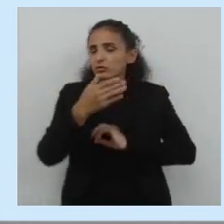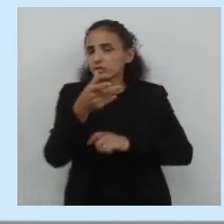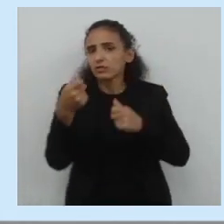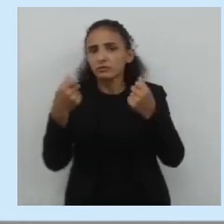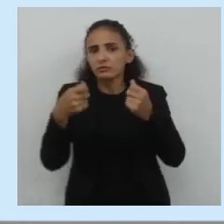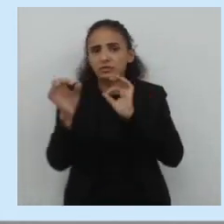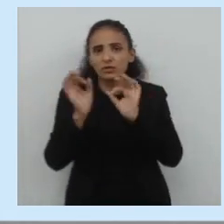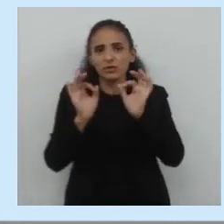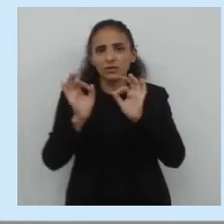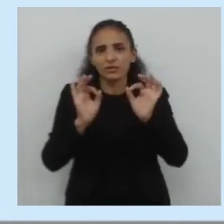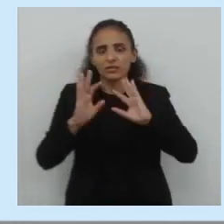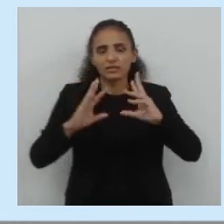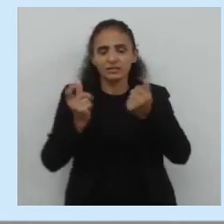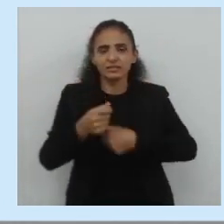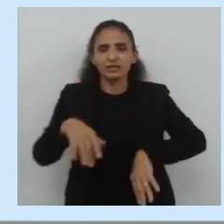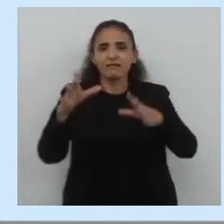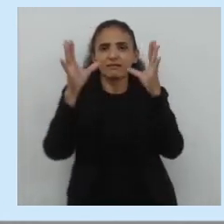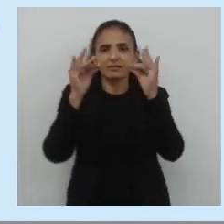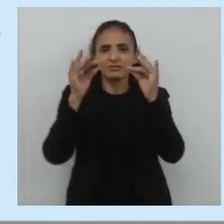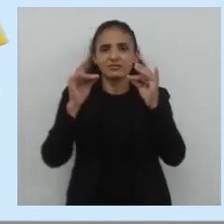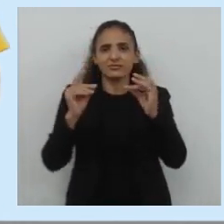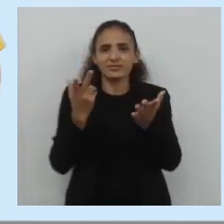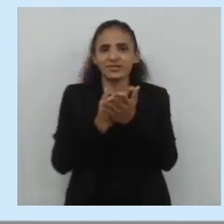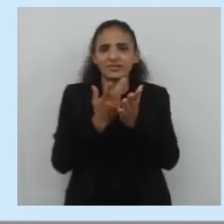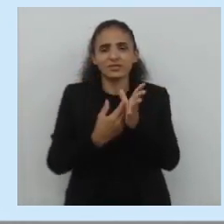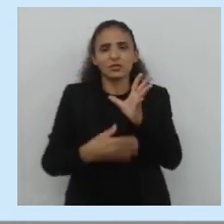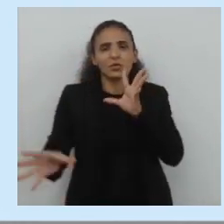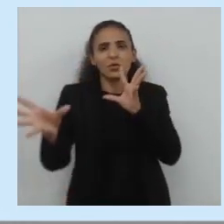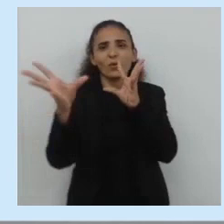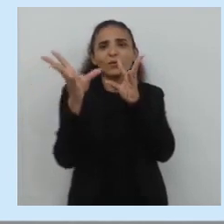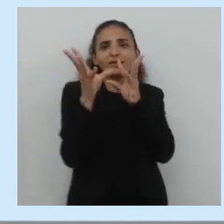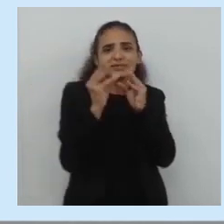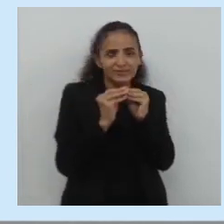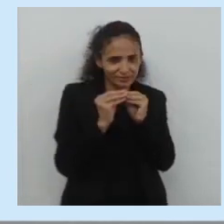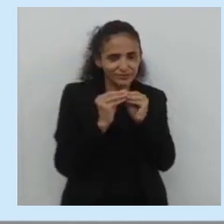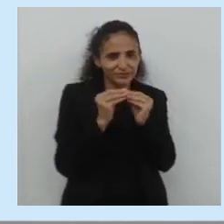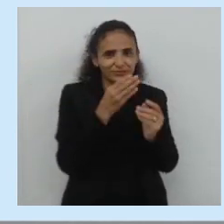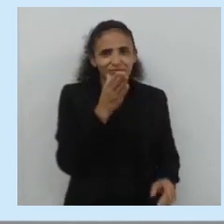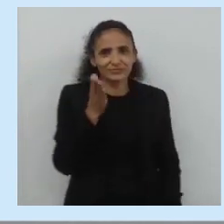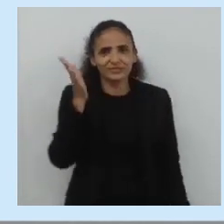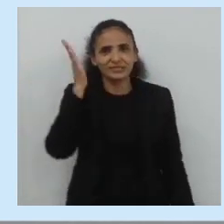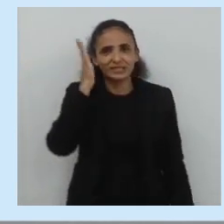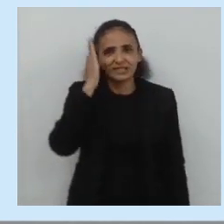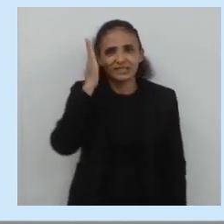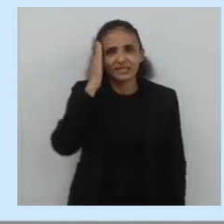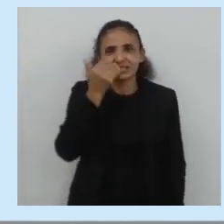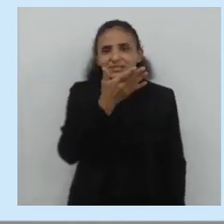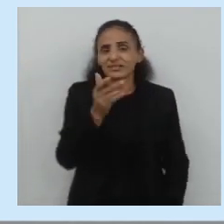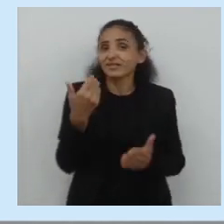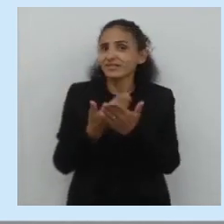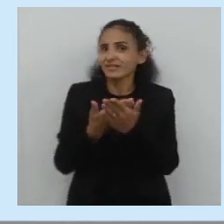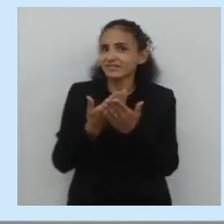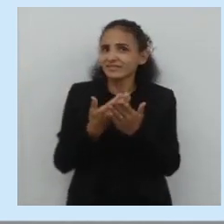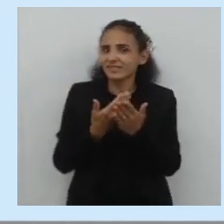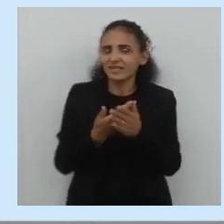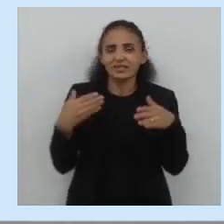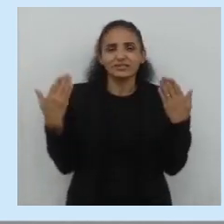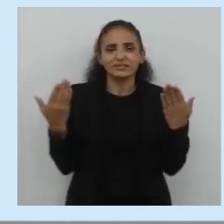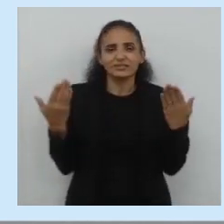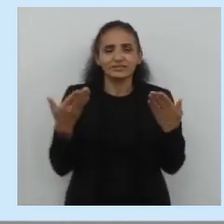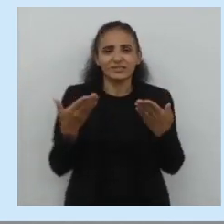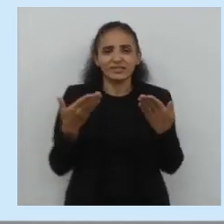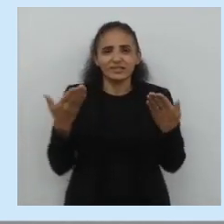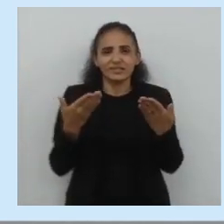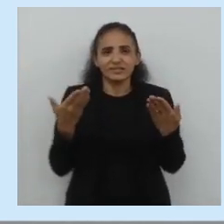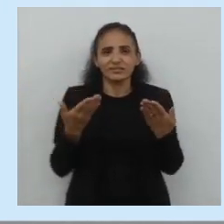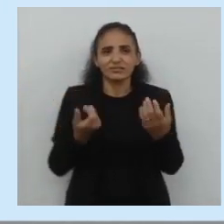contexto. Então, voltando aqui, em resumo, em síntese, certo? Em nossa aula de hoje, eu